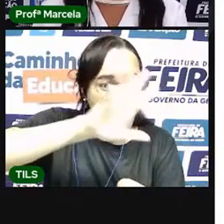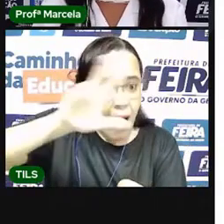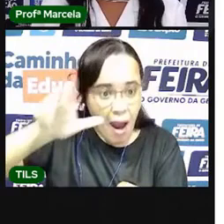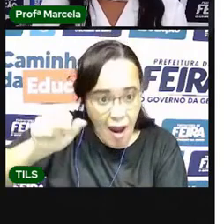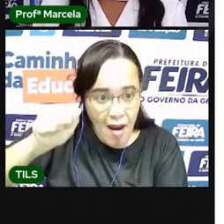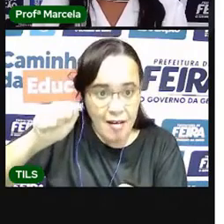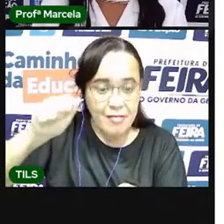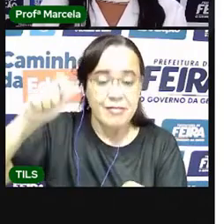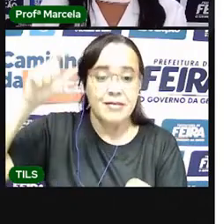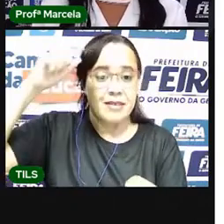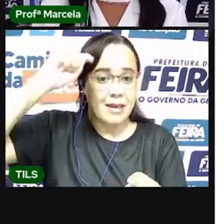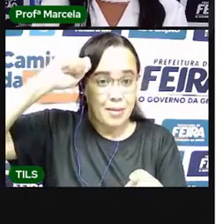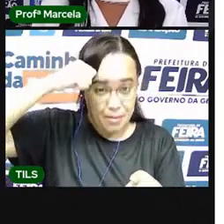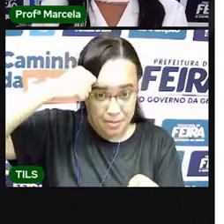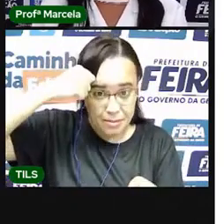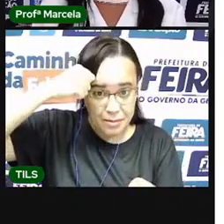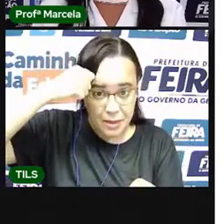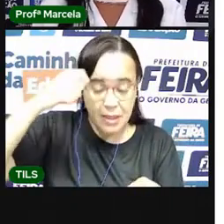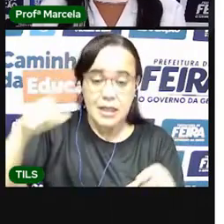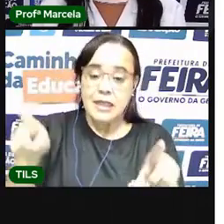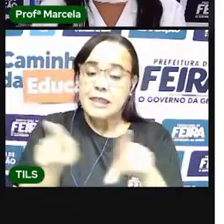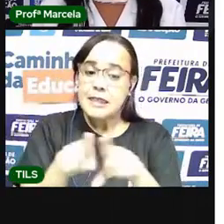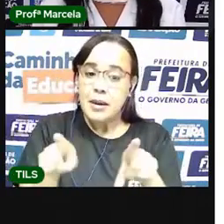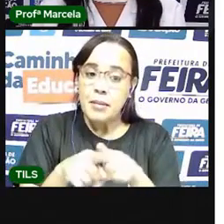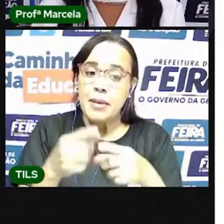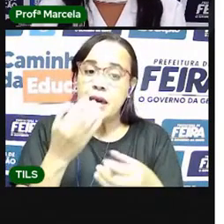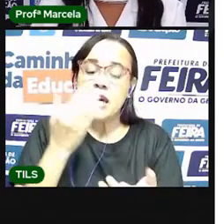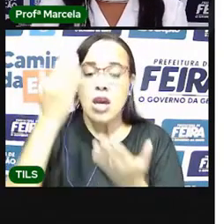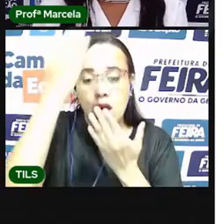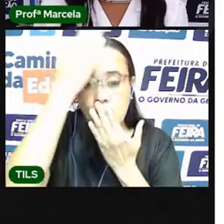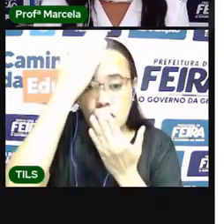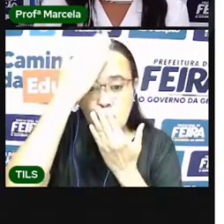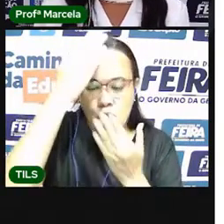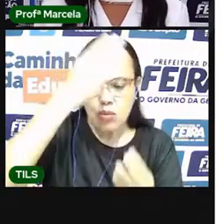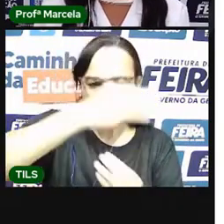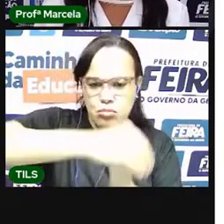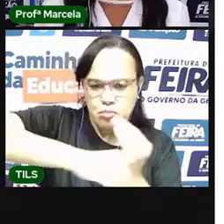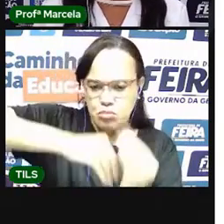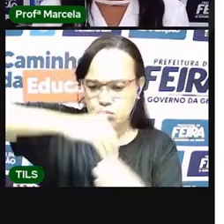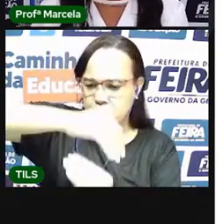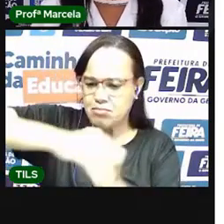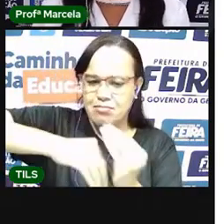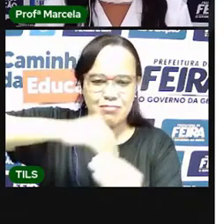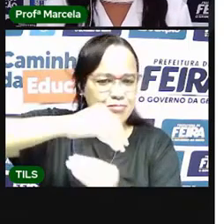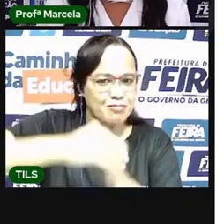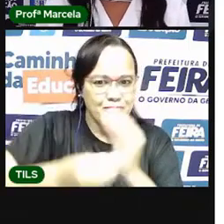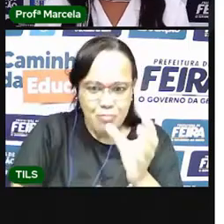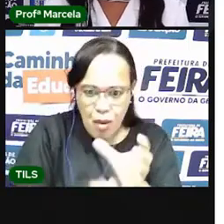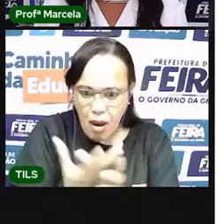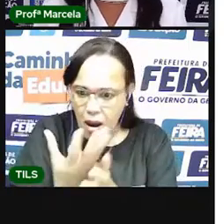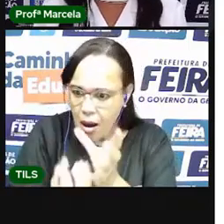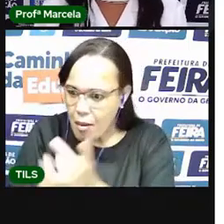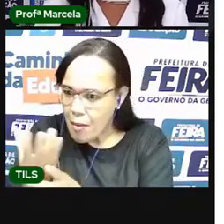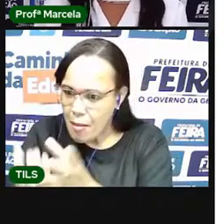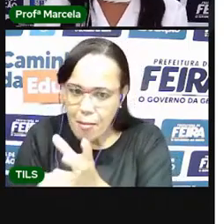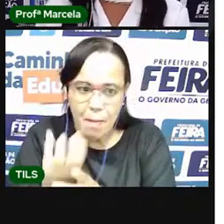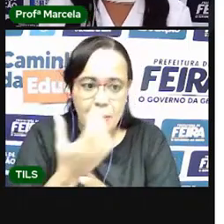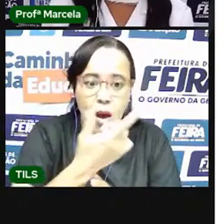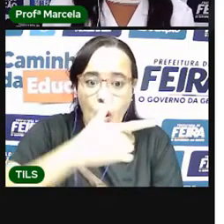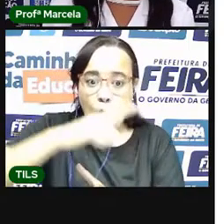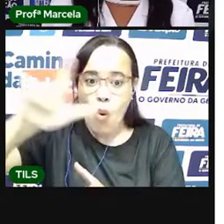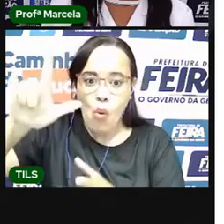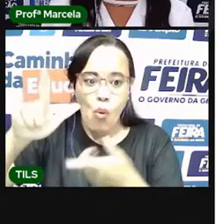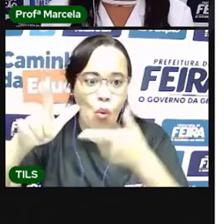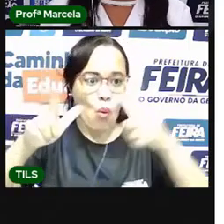índios, formaram outras e outras etnias. Destaca-se as características físicas que